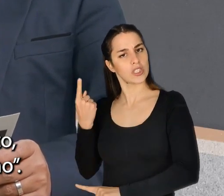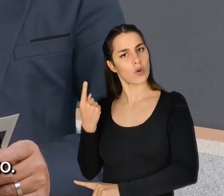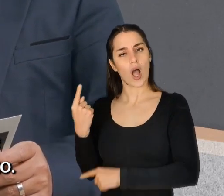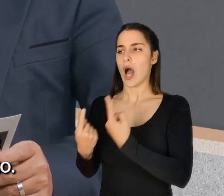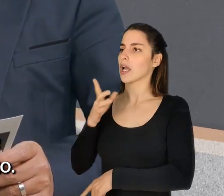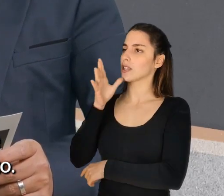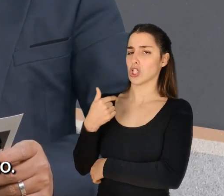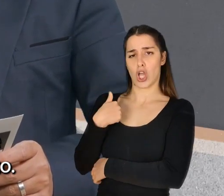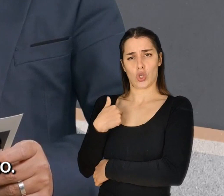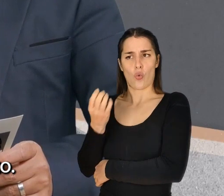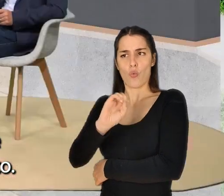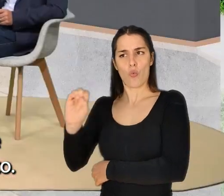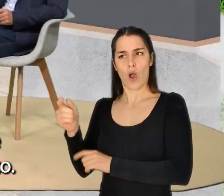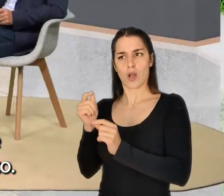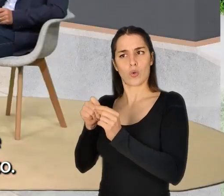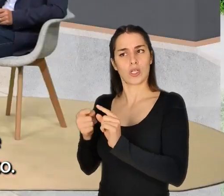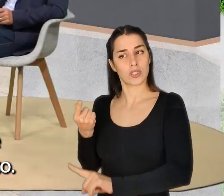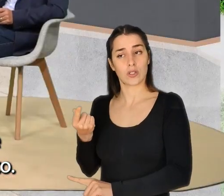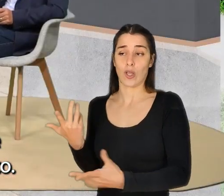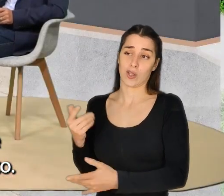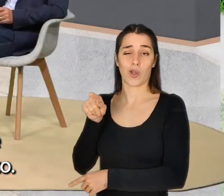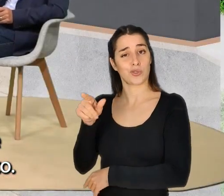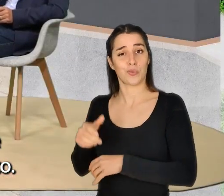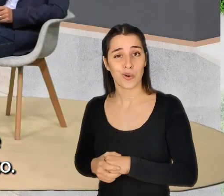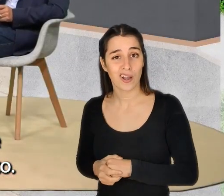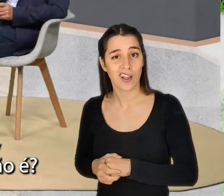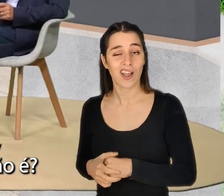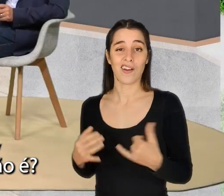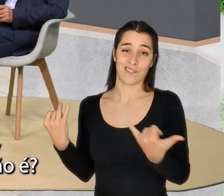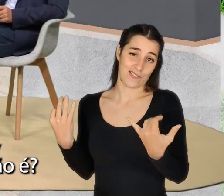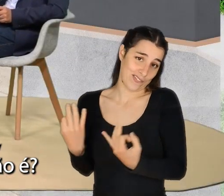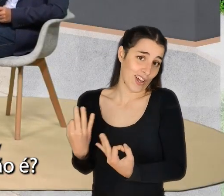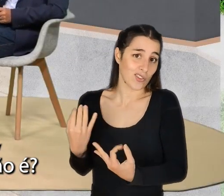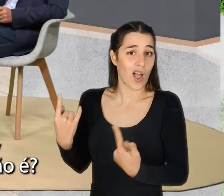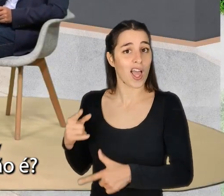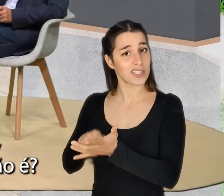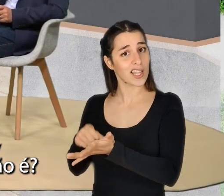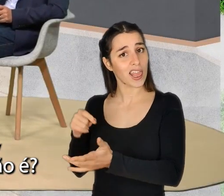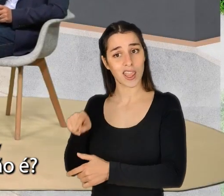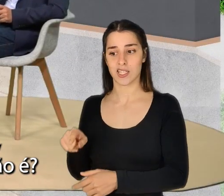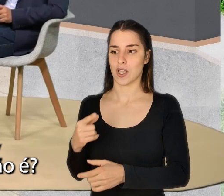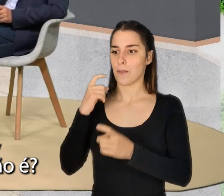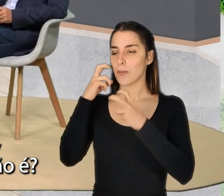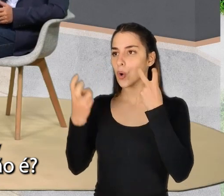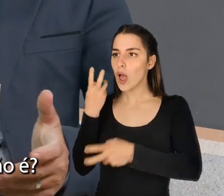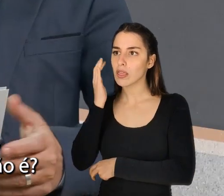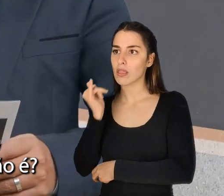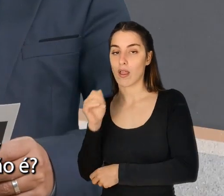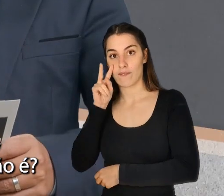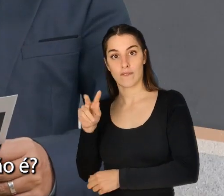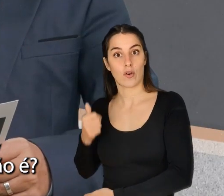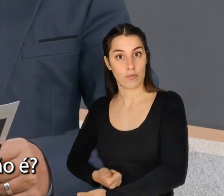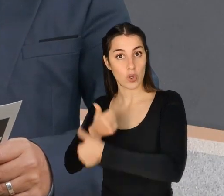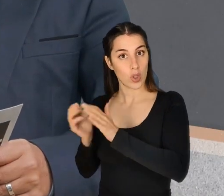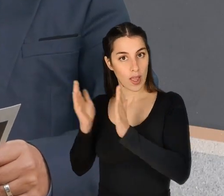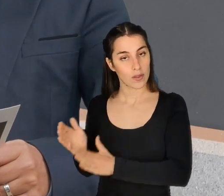diz, eu não tenho. Então, se calhar és tu. Tens sempre que olhar e se calhar és tu, esquisito. Mas há também essa necessidade, que é procurares ver as coisas, o